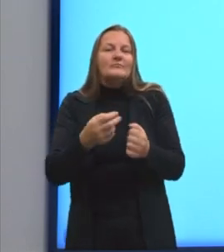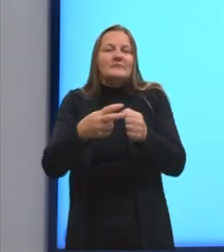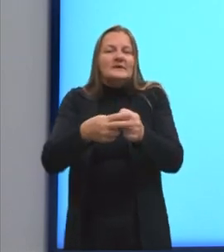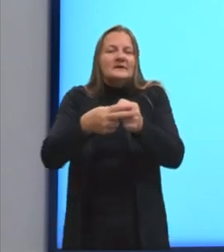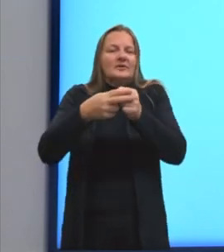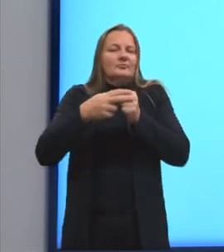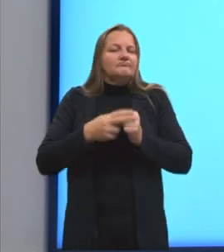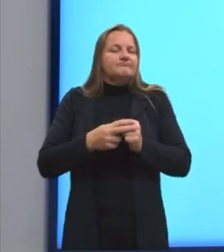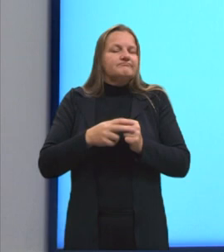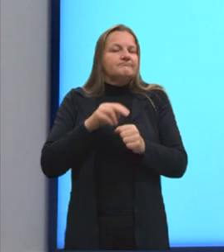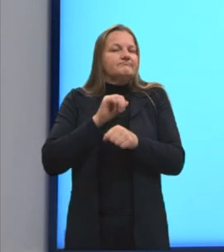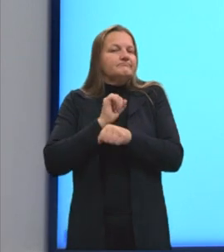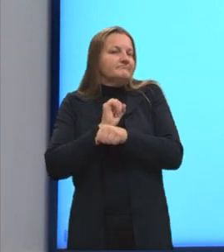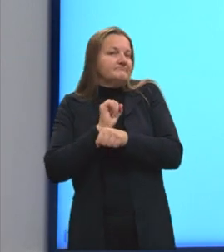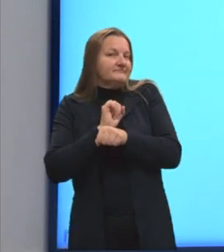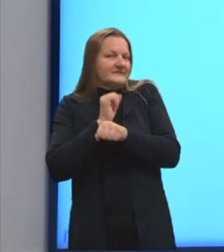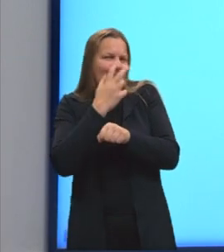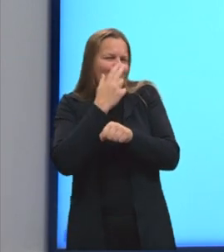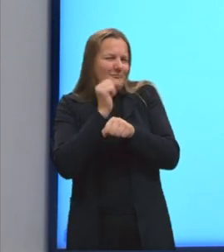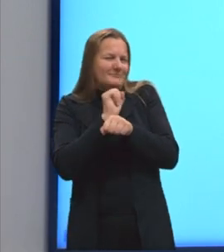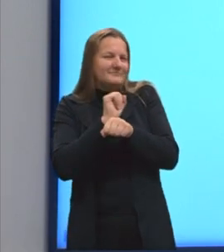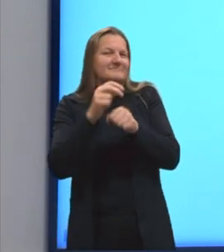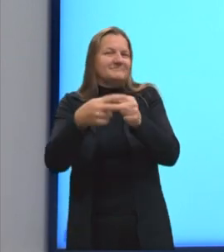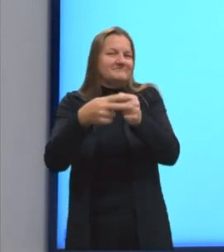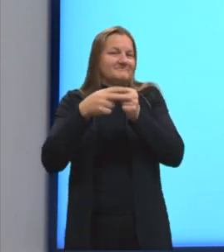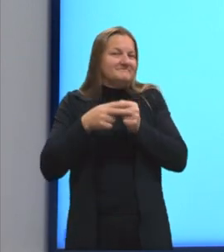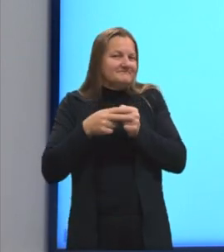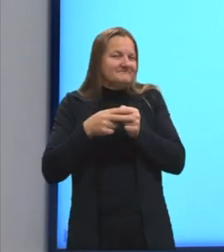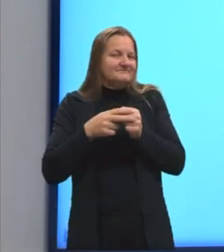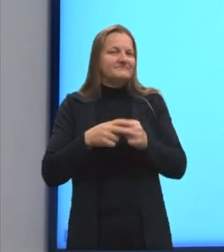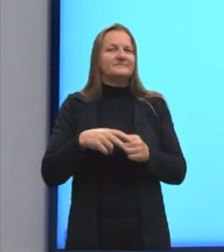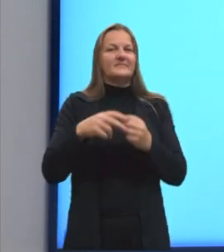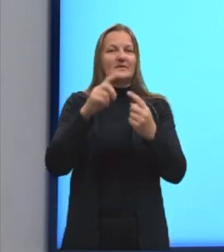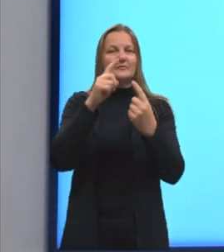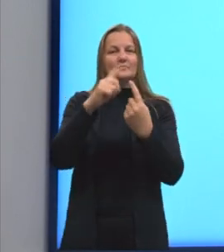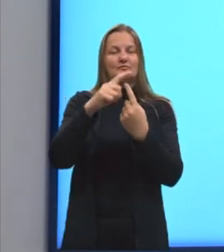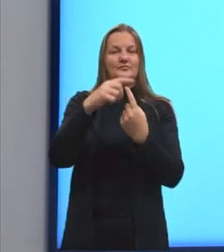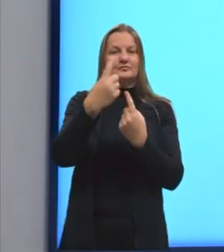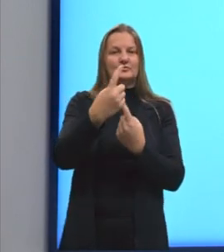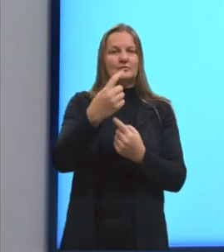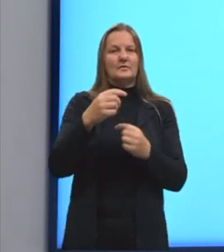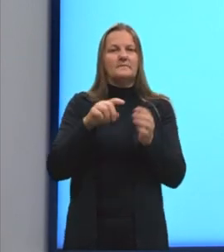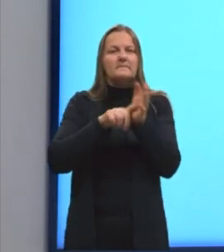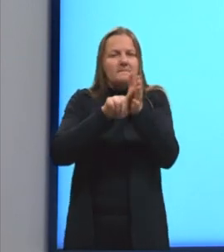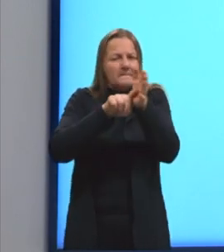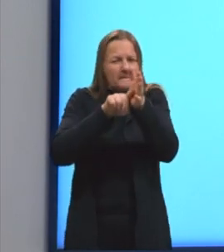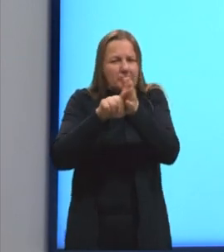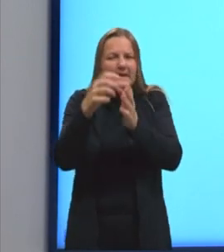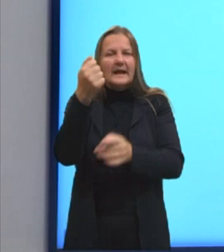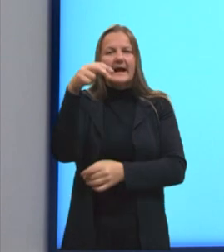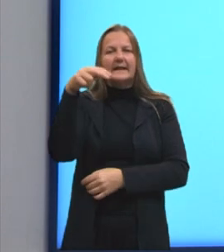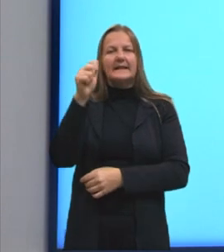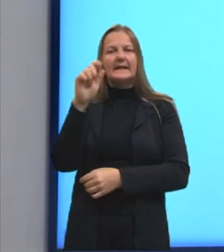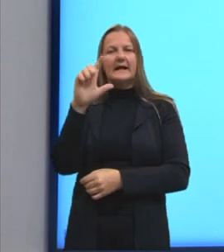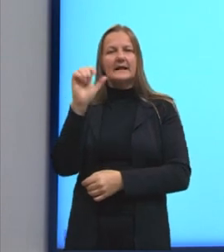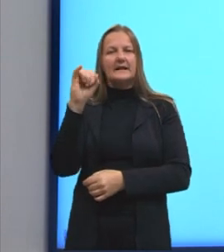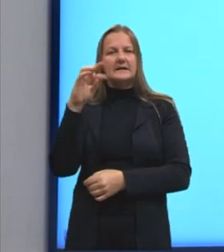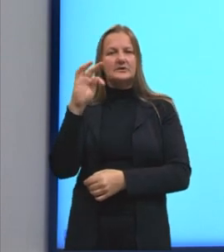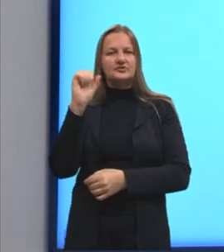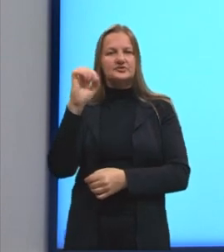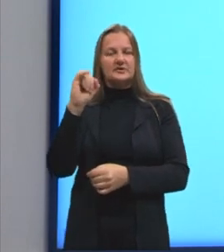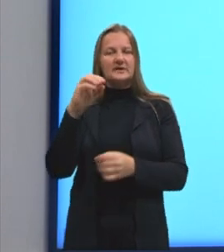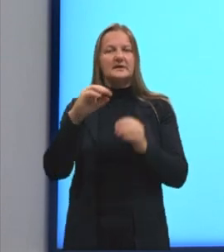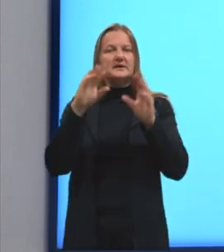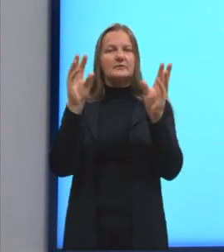recebe. Dois tipos de voz passiva. Voz passiva analítica e voz passiva